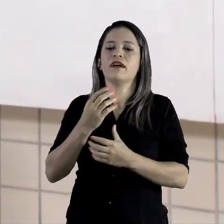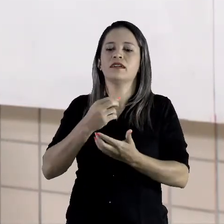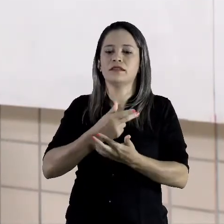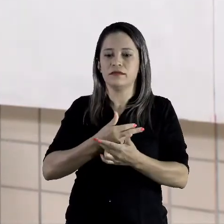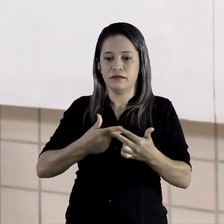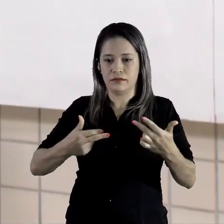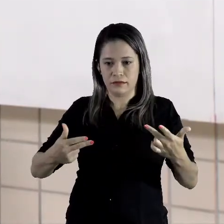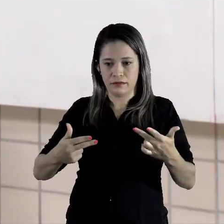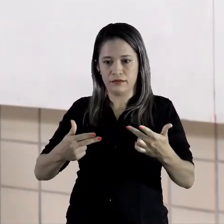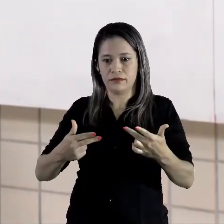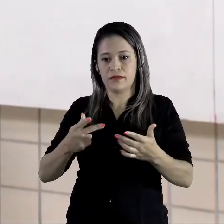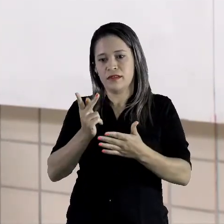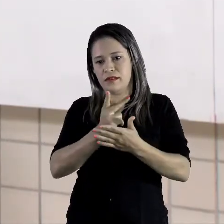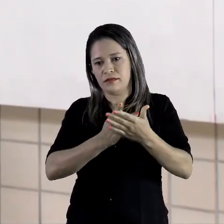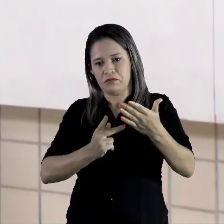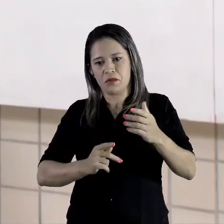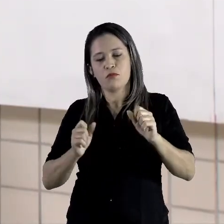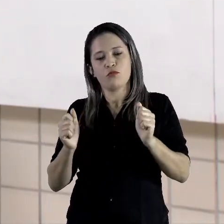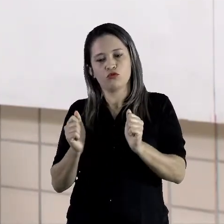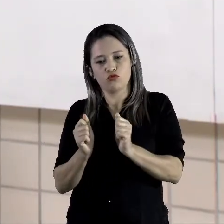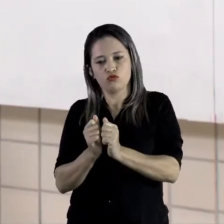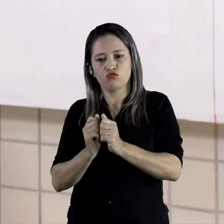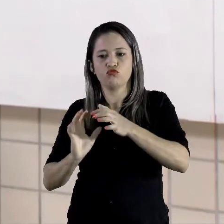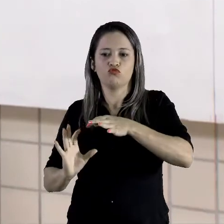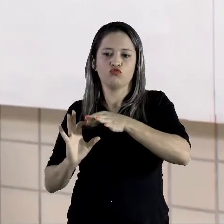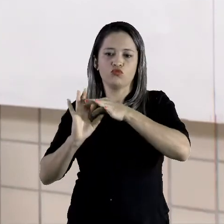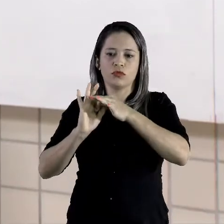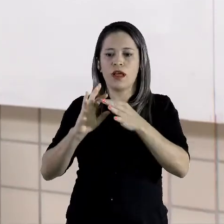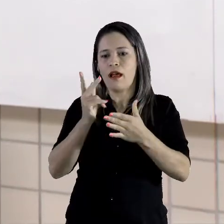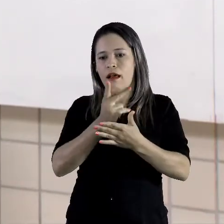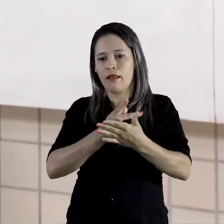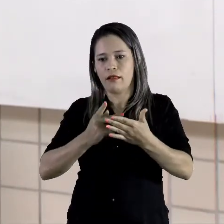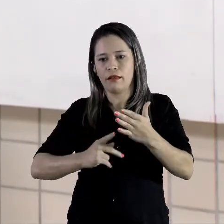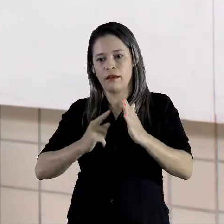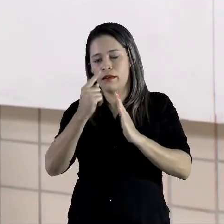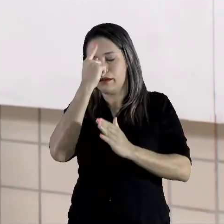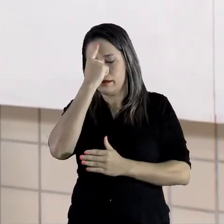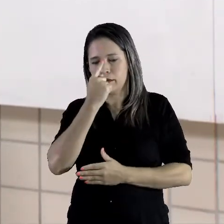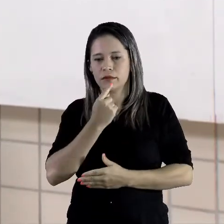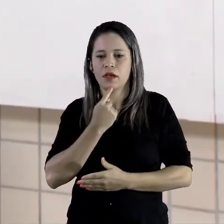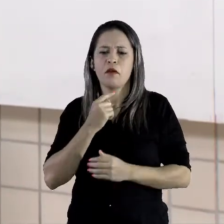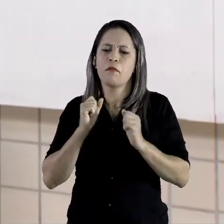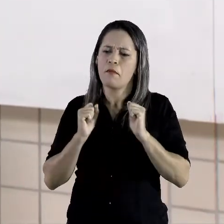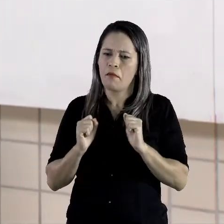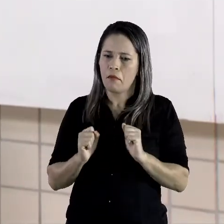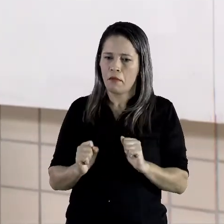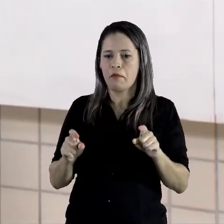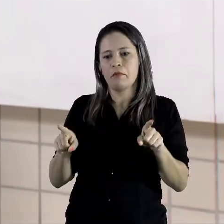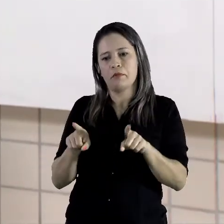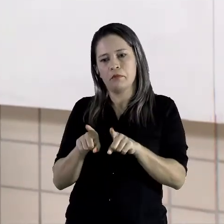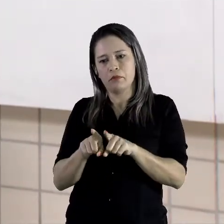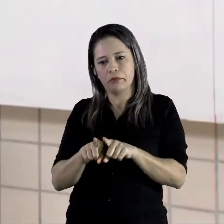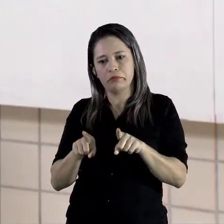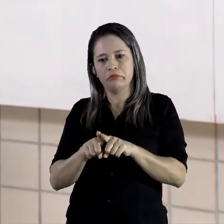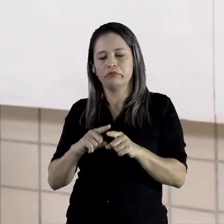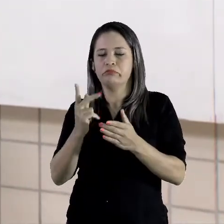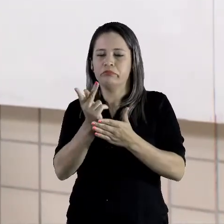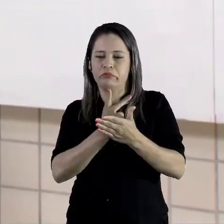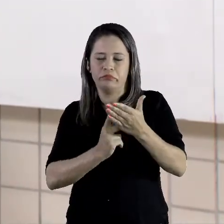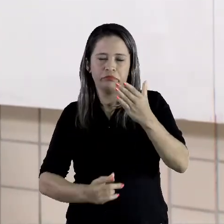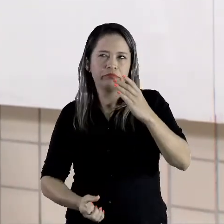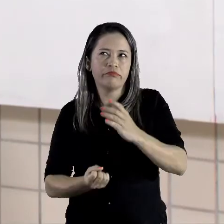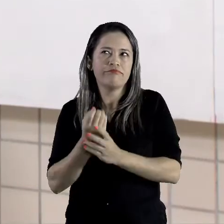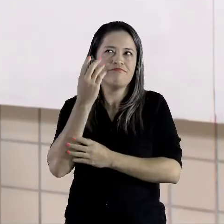juntar as linhas e as figuras. Para desenhar de forma bem criativa.